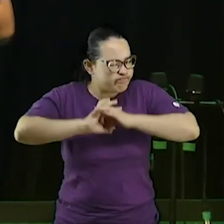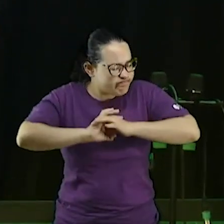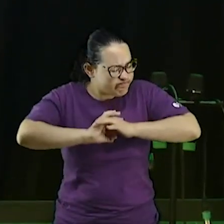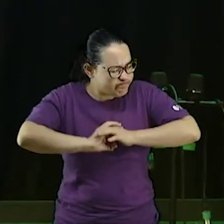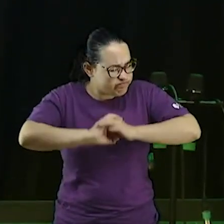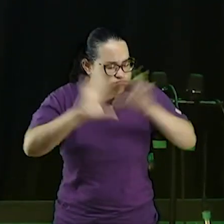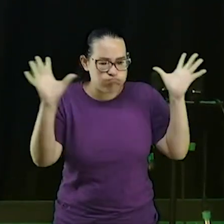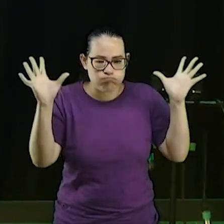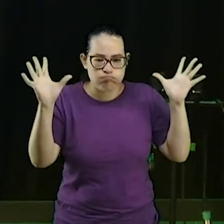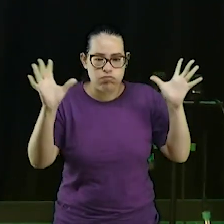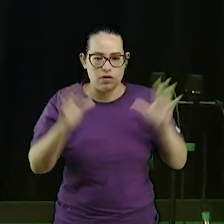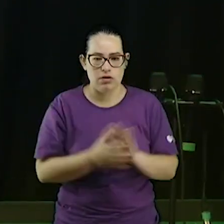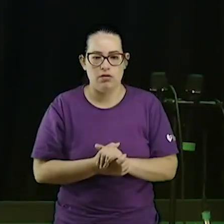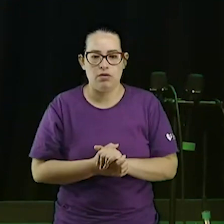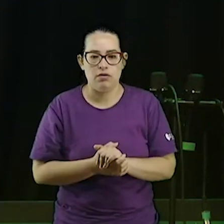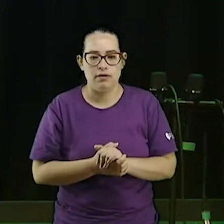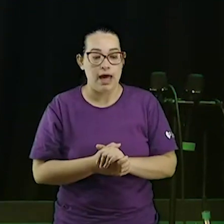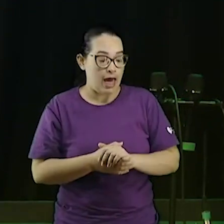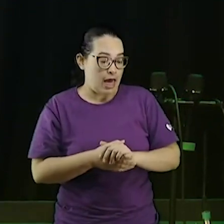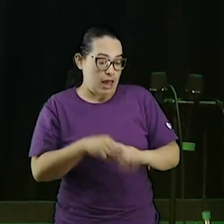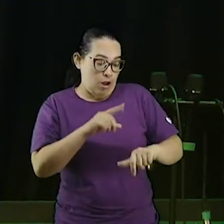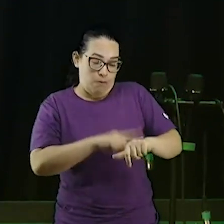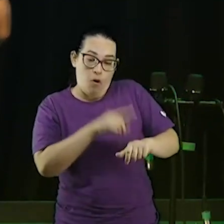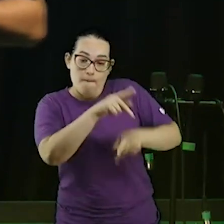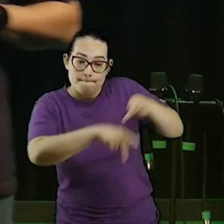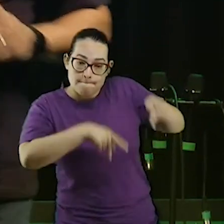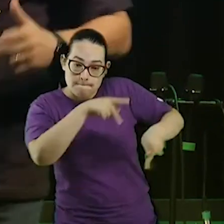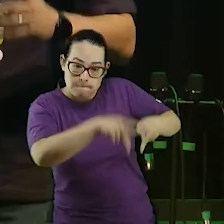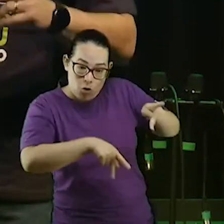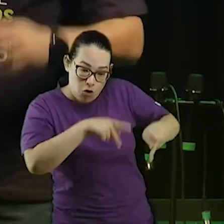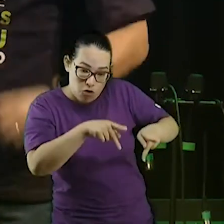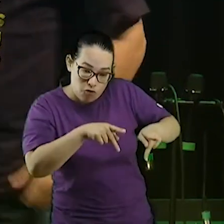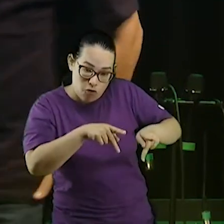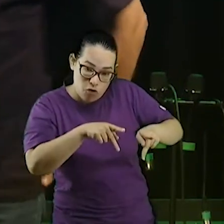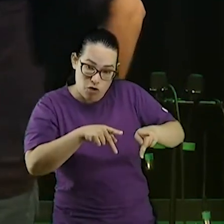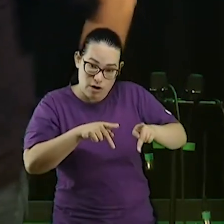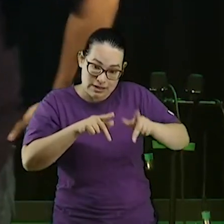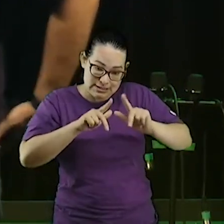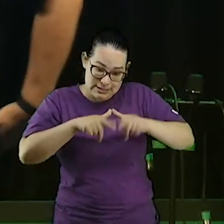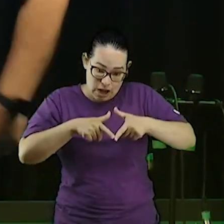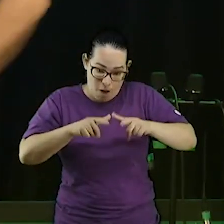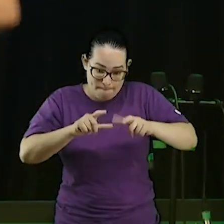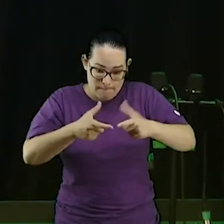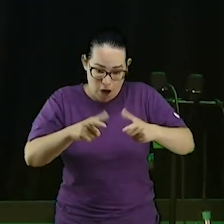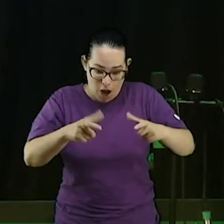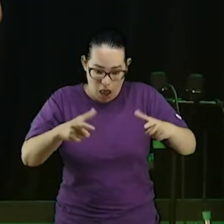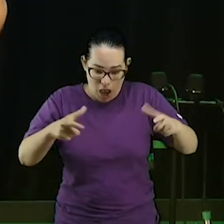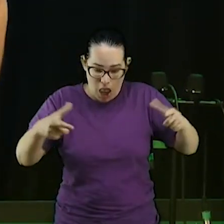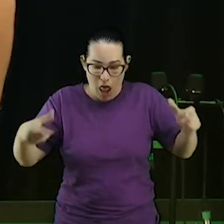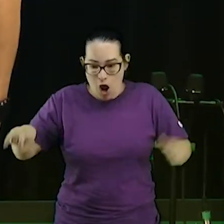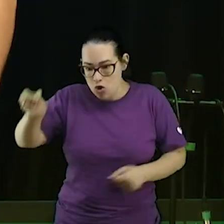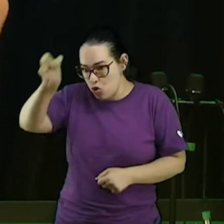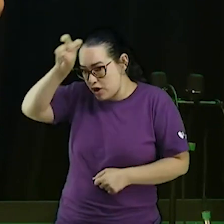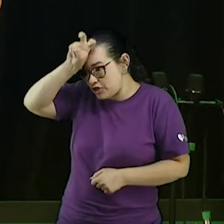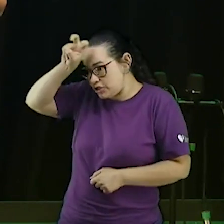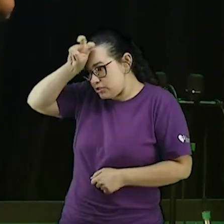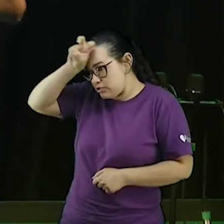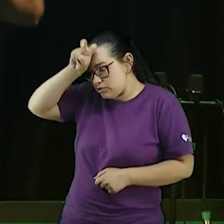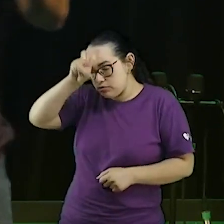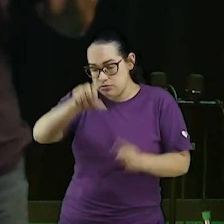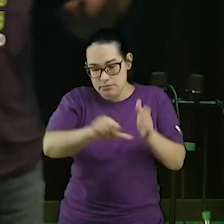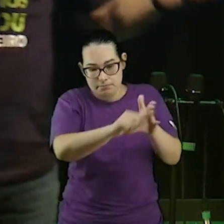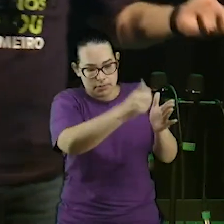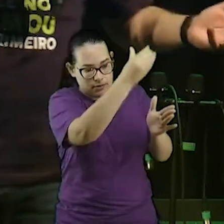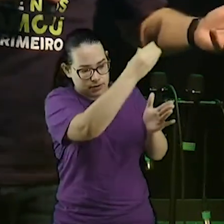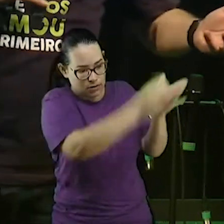Quando o povo de Israel cresceu no Egito, e isso logo no primeiro capítulo, vem